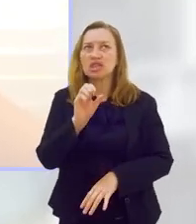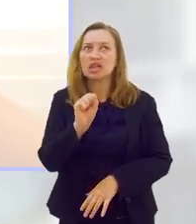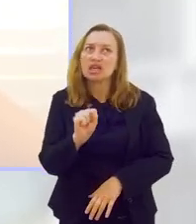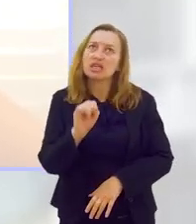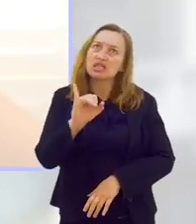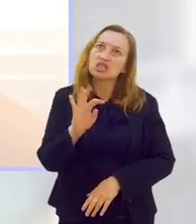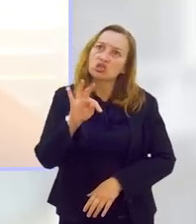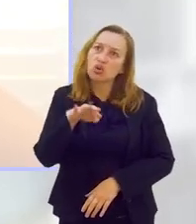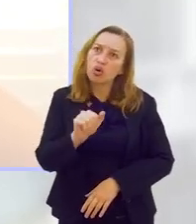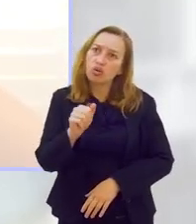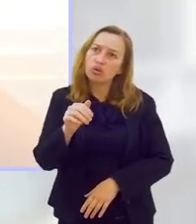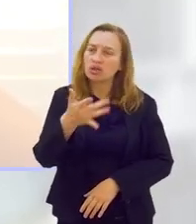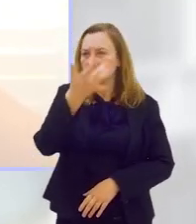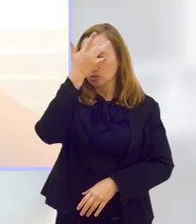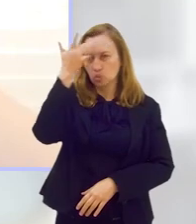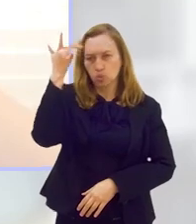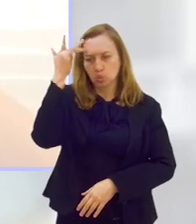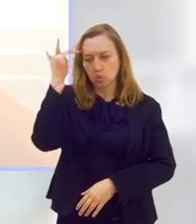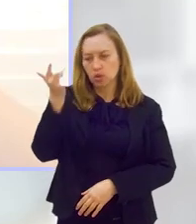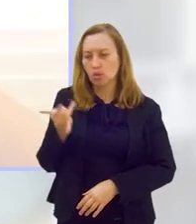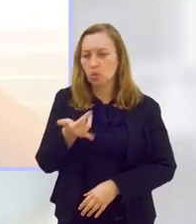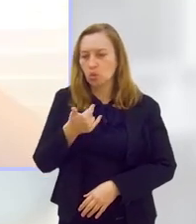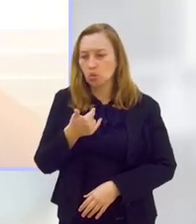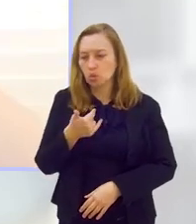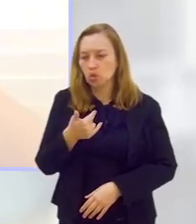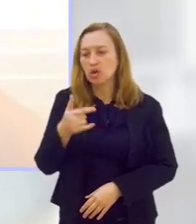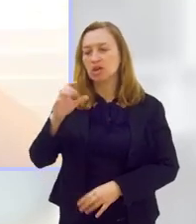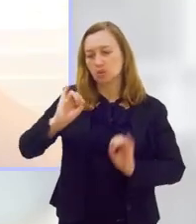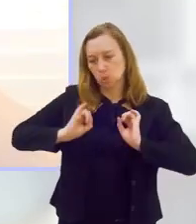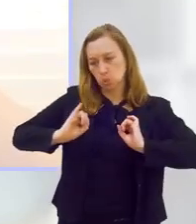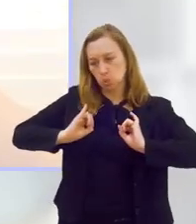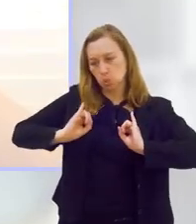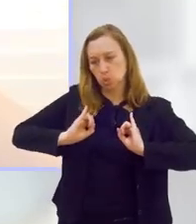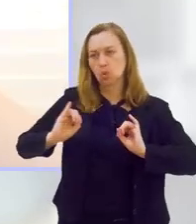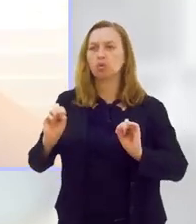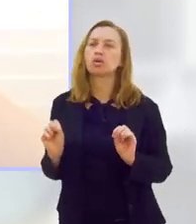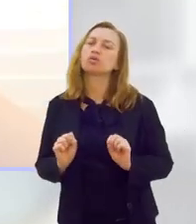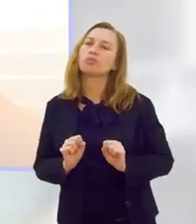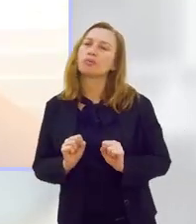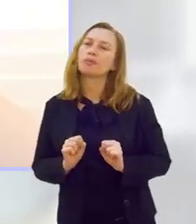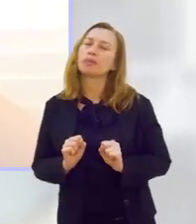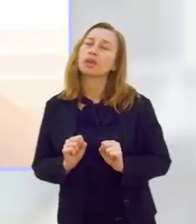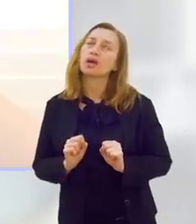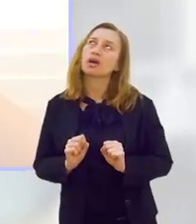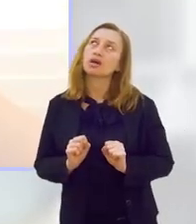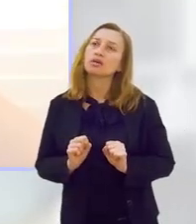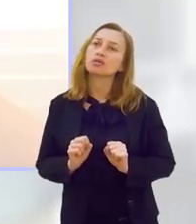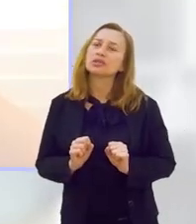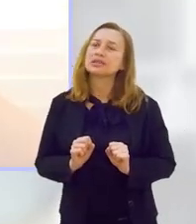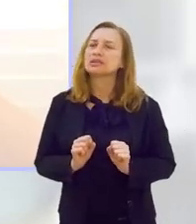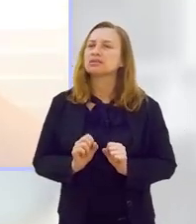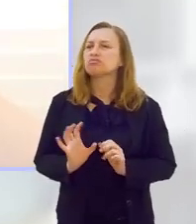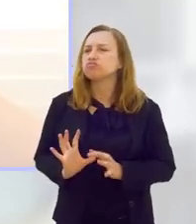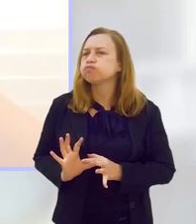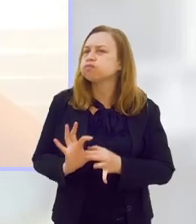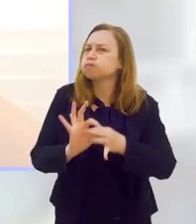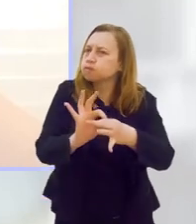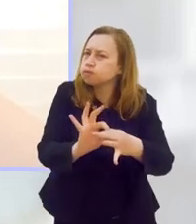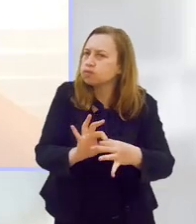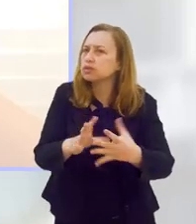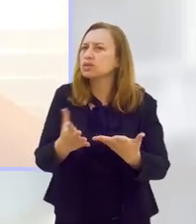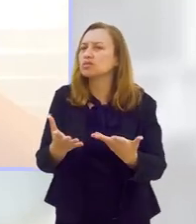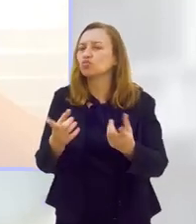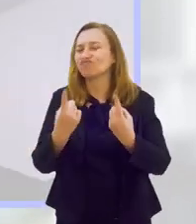sedentarismo, ele está muito interligado com depressão, ansiedade,